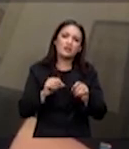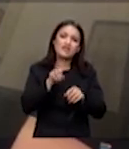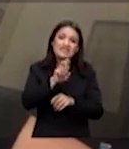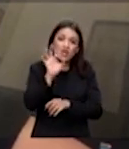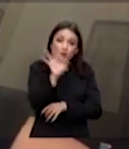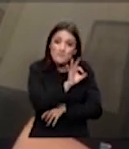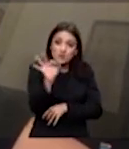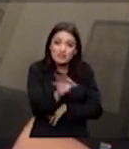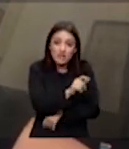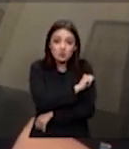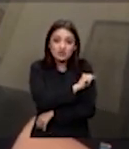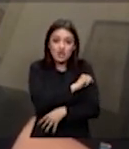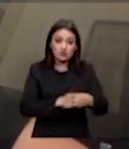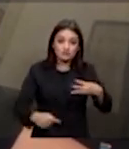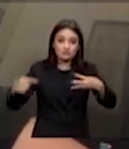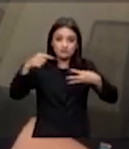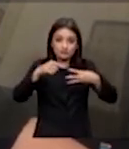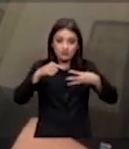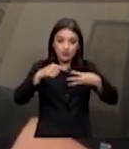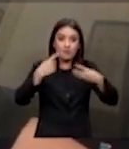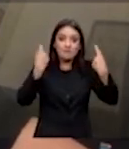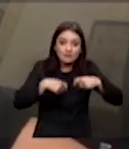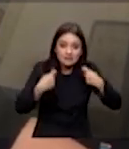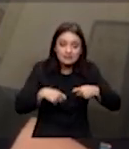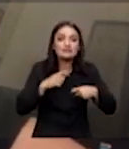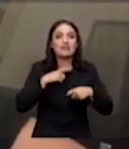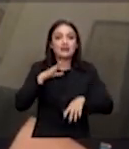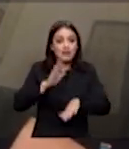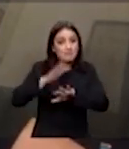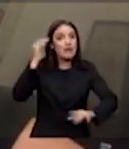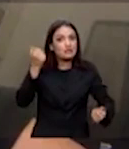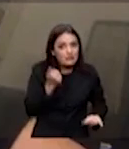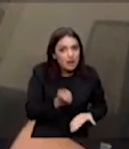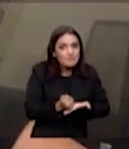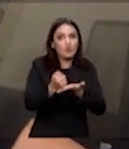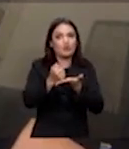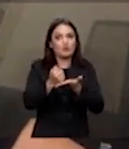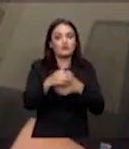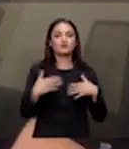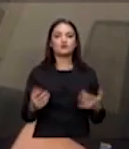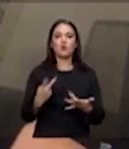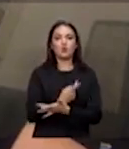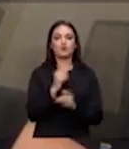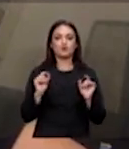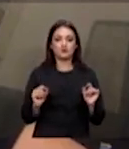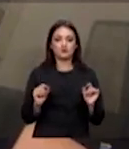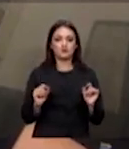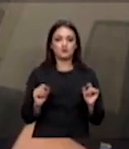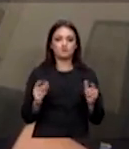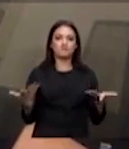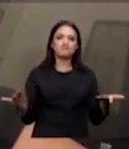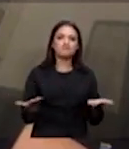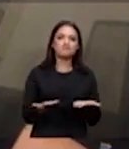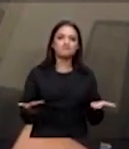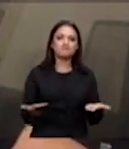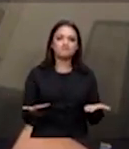% dos estudantes irão precisar de intensidade de apoio então o que que acontece hoje o